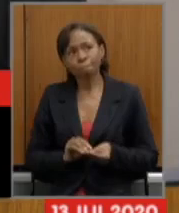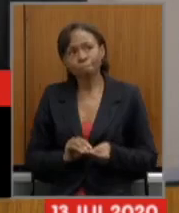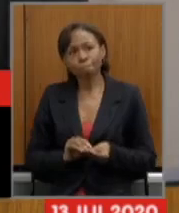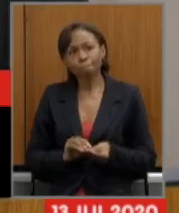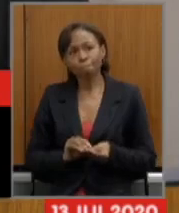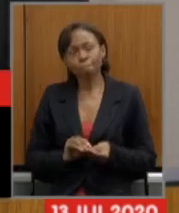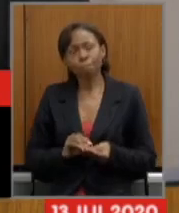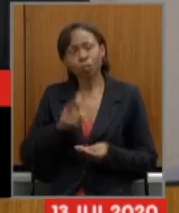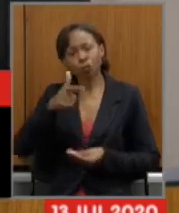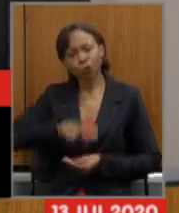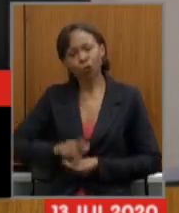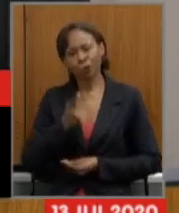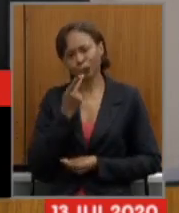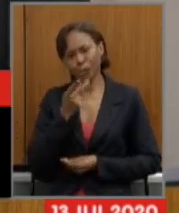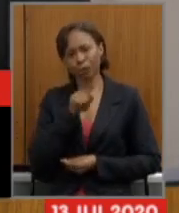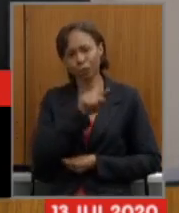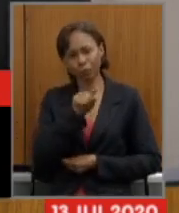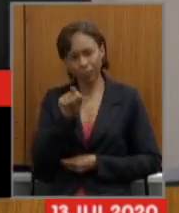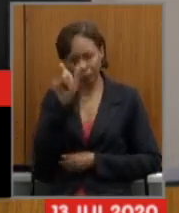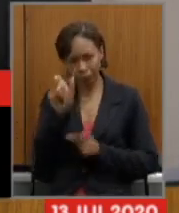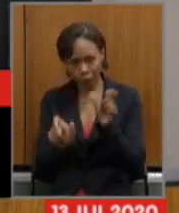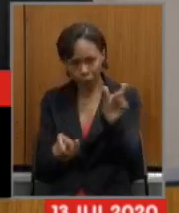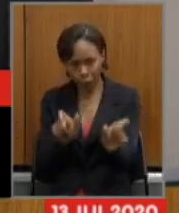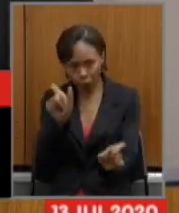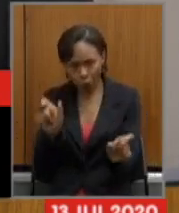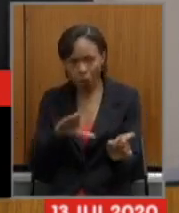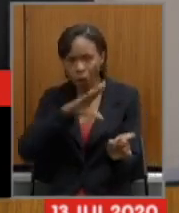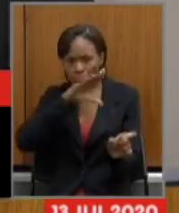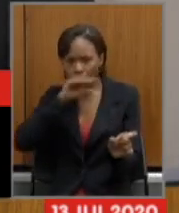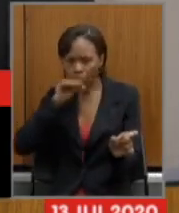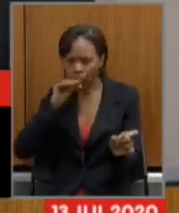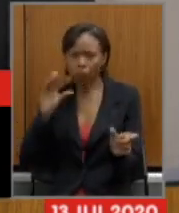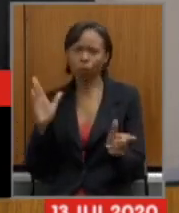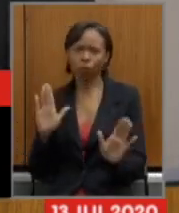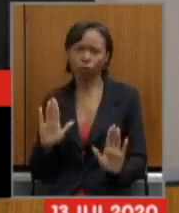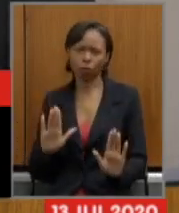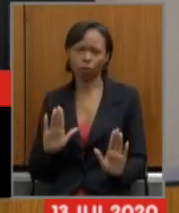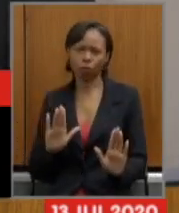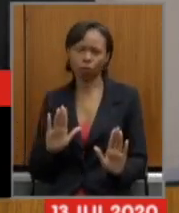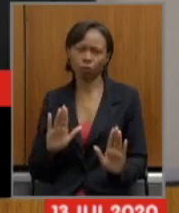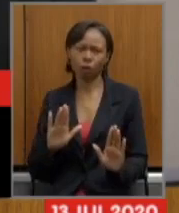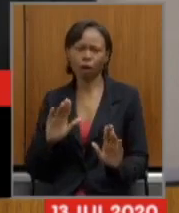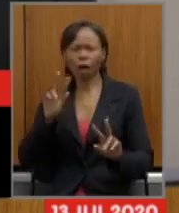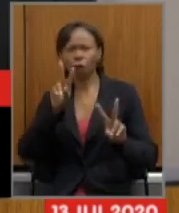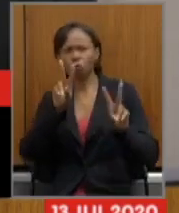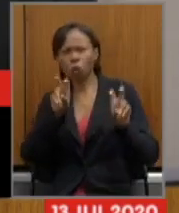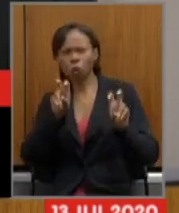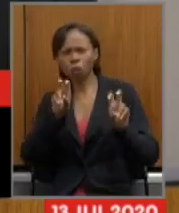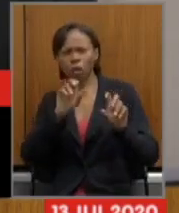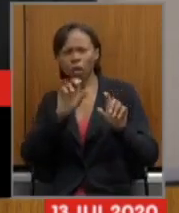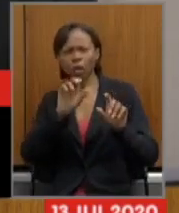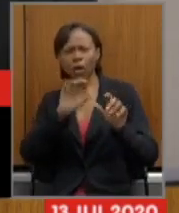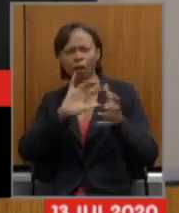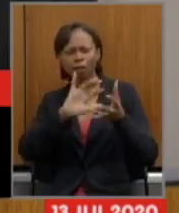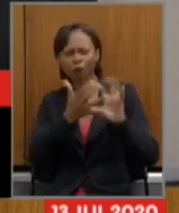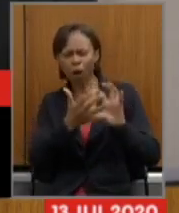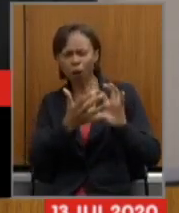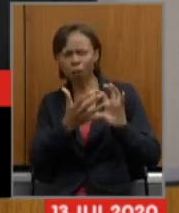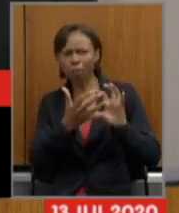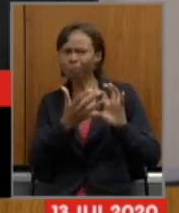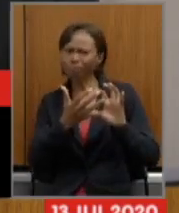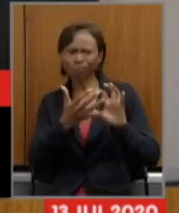volto a dizer para o servidor essa discussão da reforma não é uma questão de culpa nem de